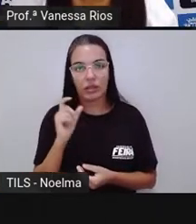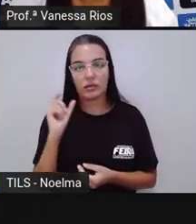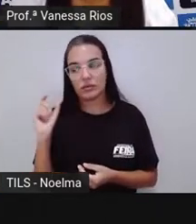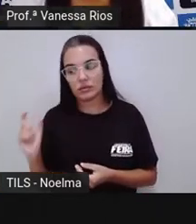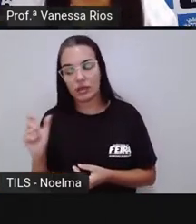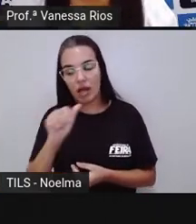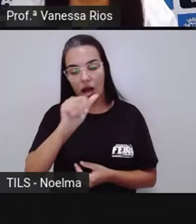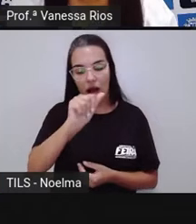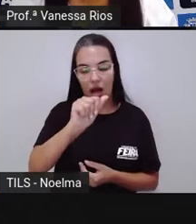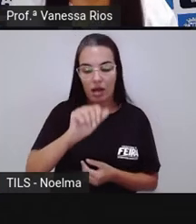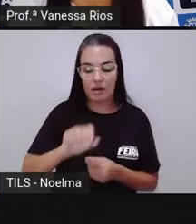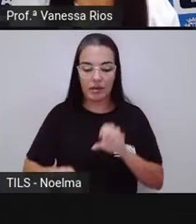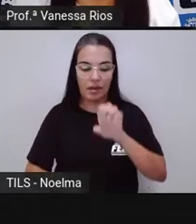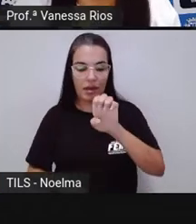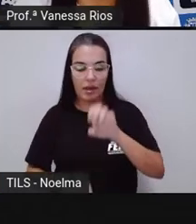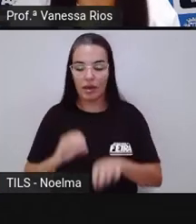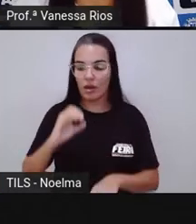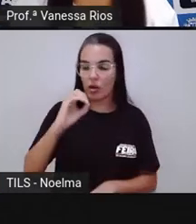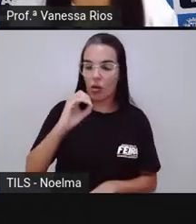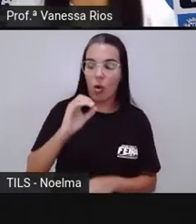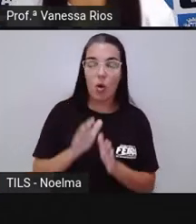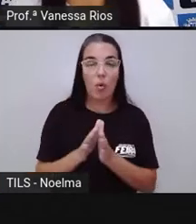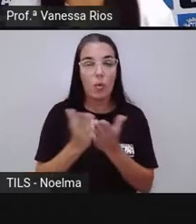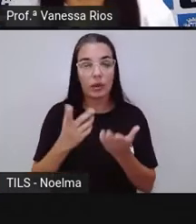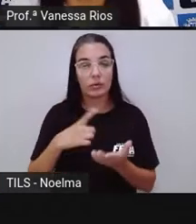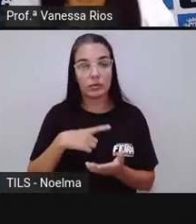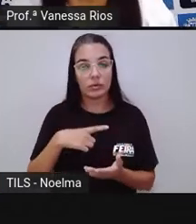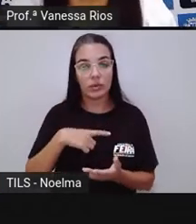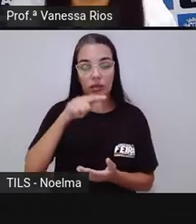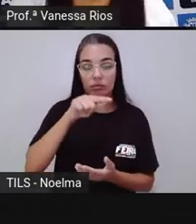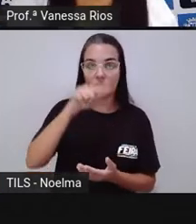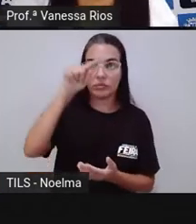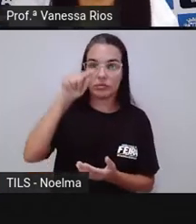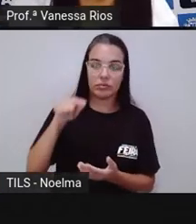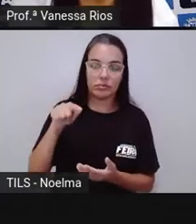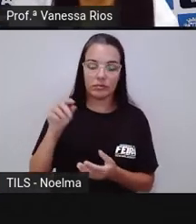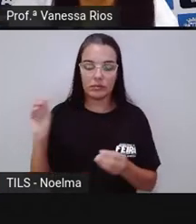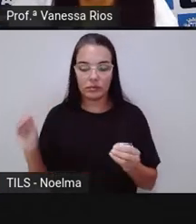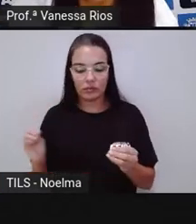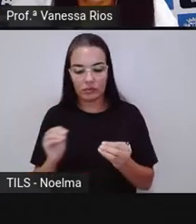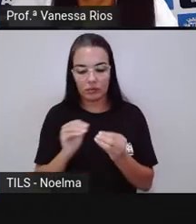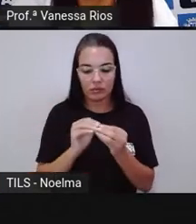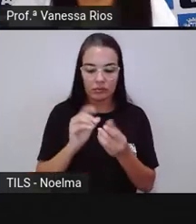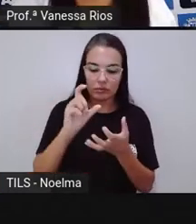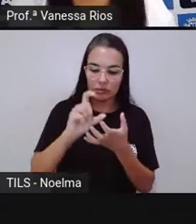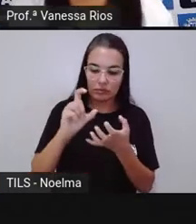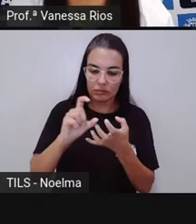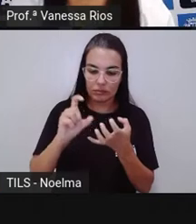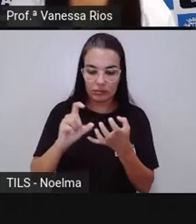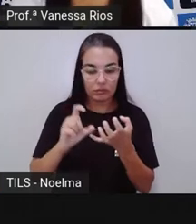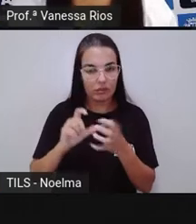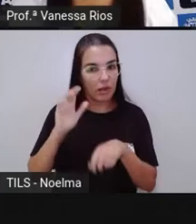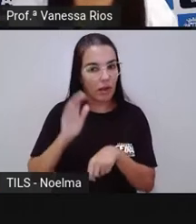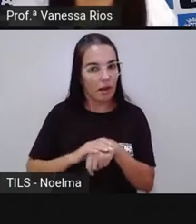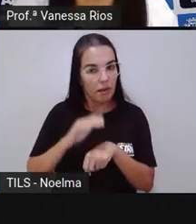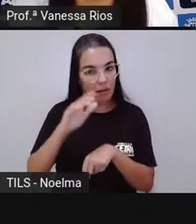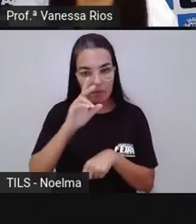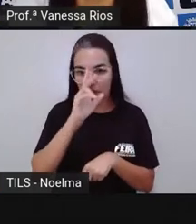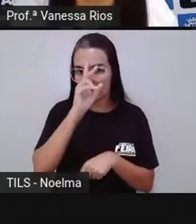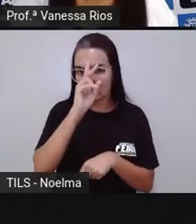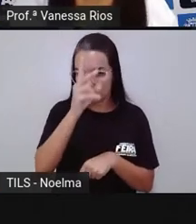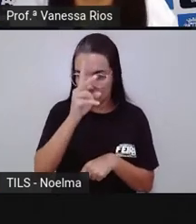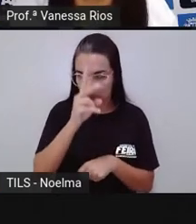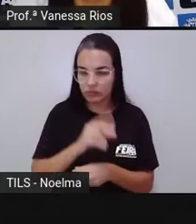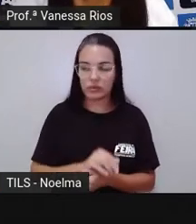letras A, E e O quando essas letras fizerem parte da sílaba que foi ali detectada